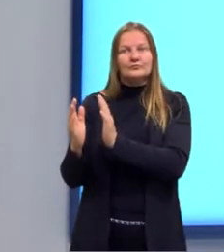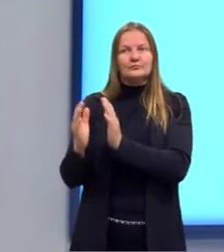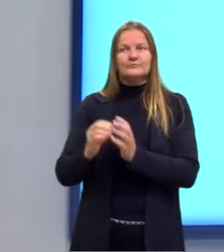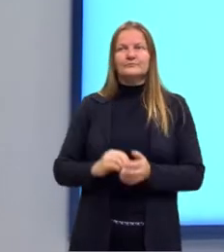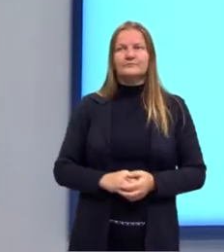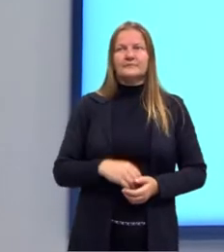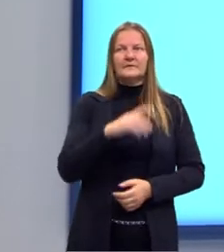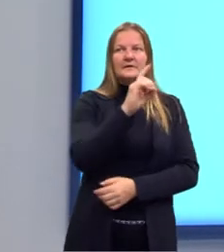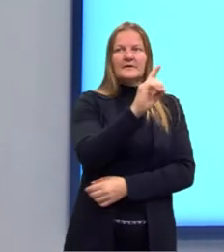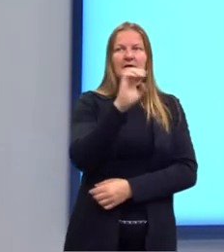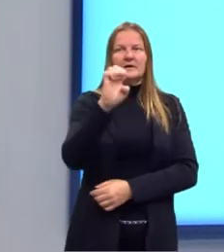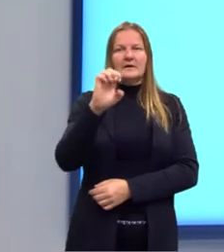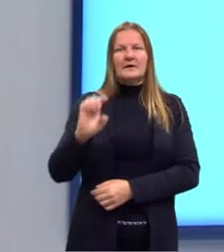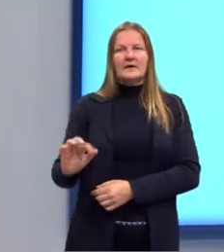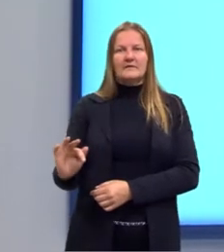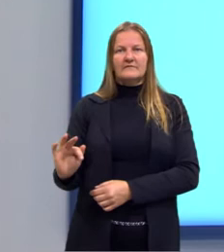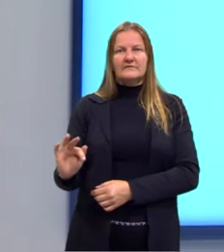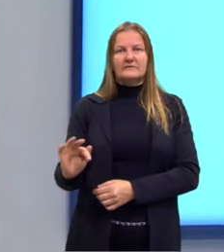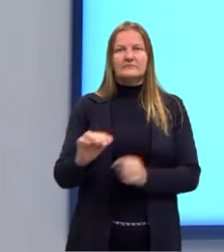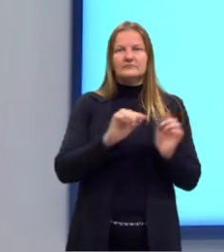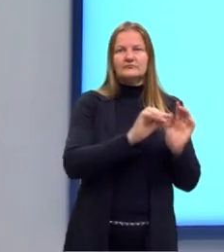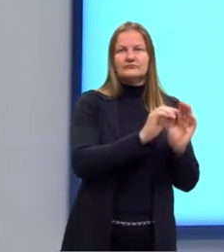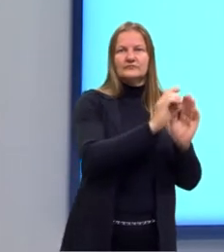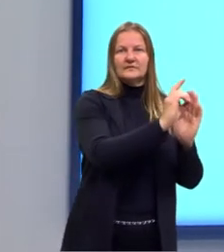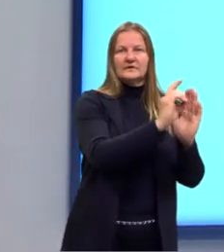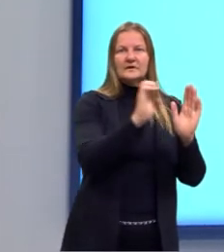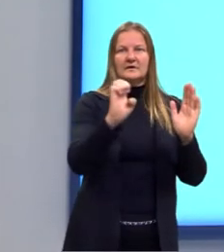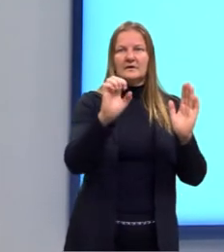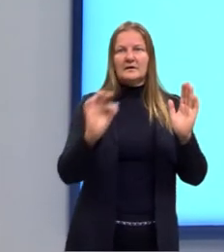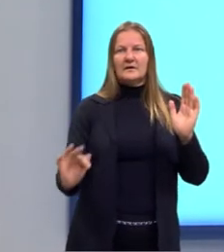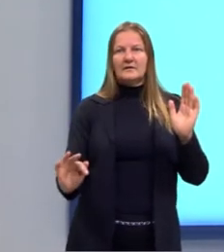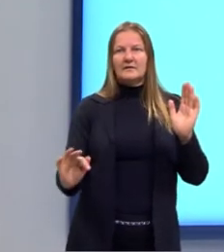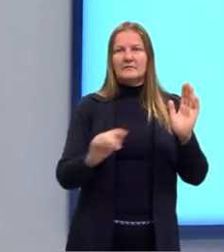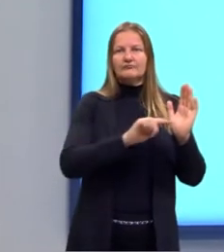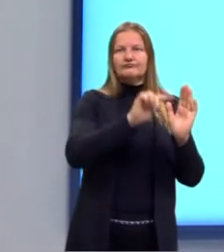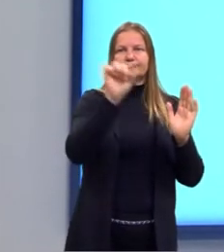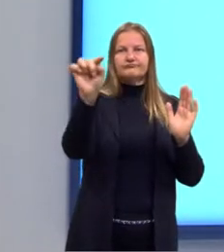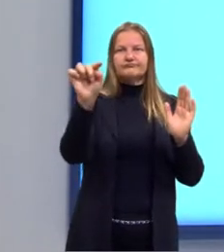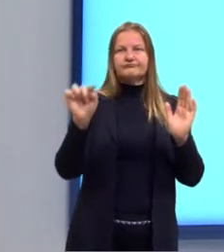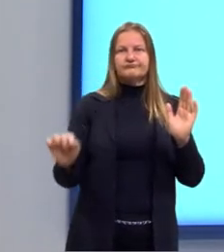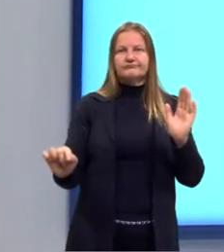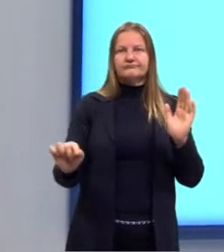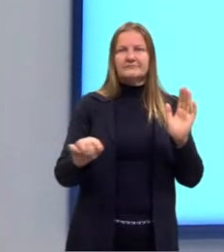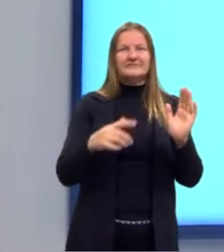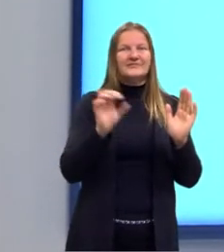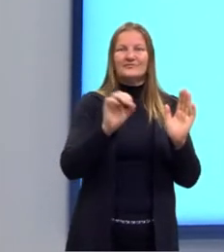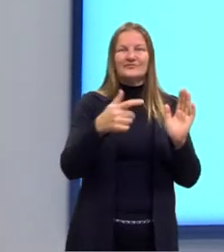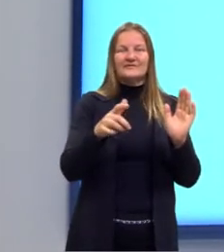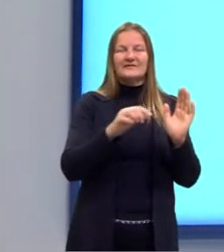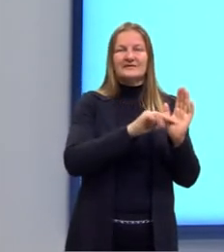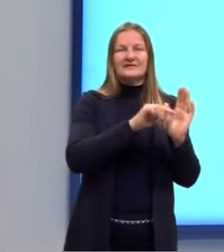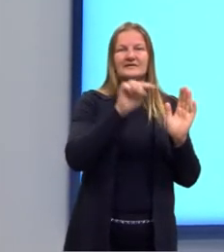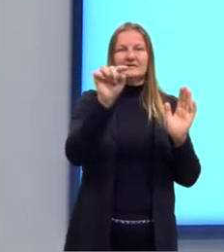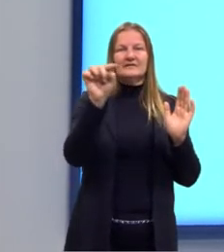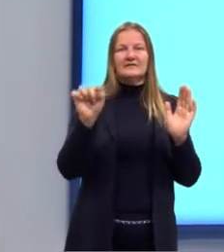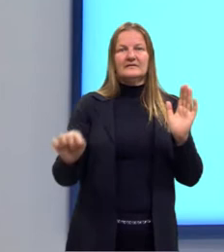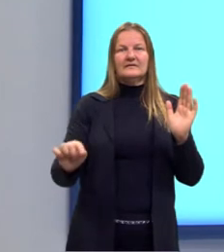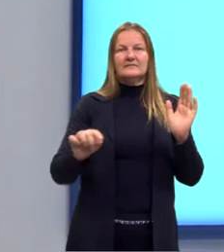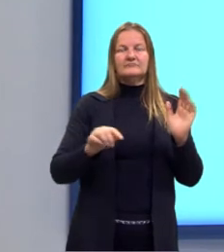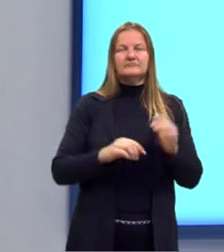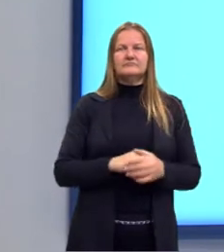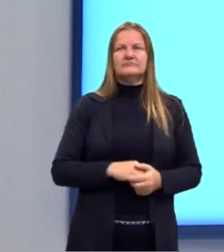D, E e F. Mas eles estão aqui soltos, não tem nenhuma reta ligando esses três pontos.